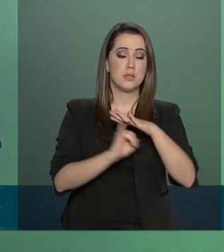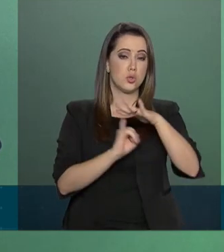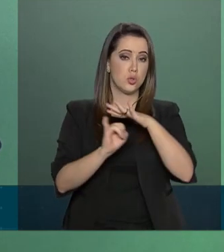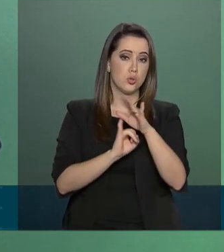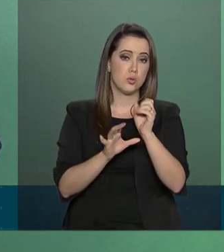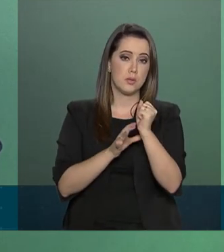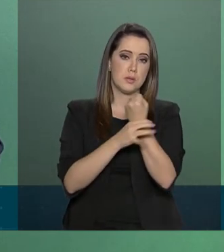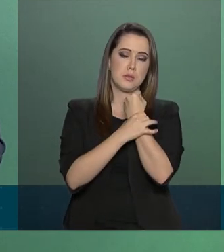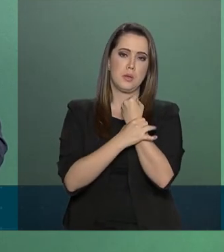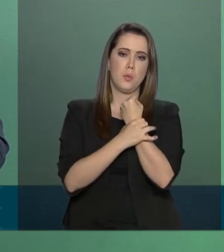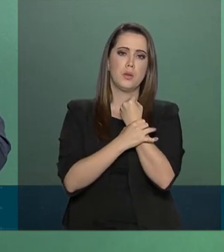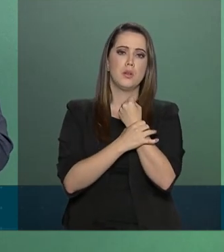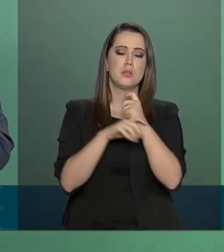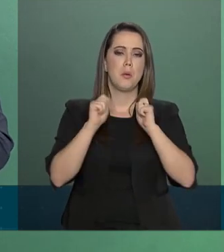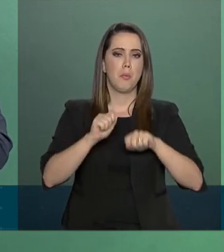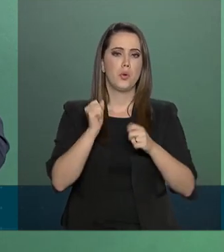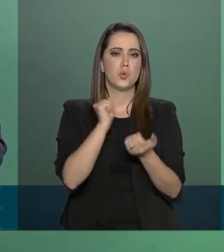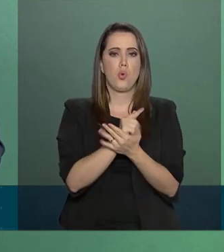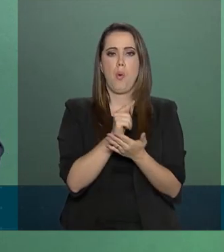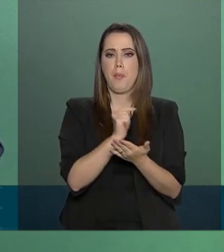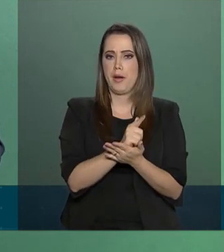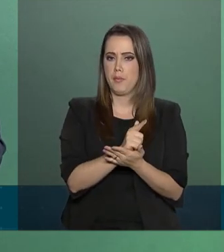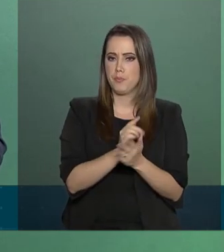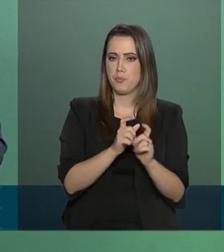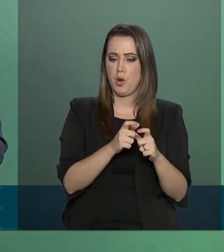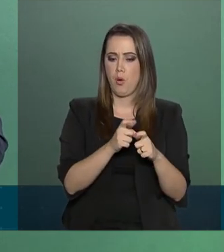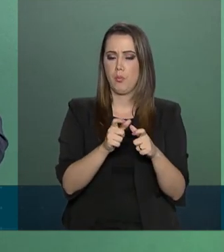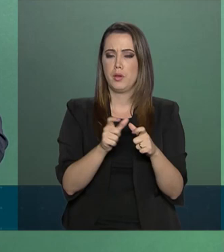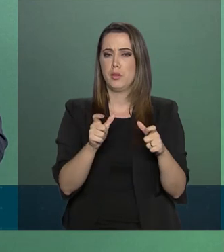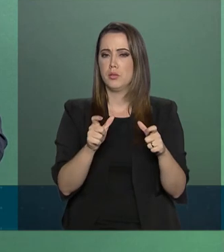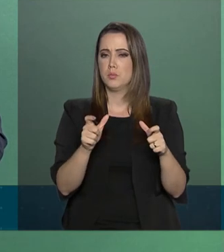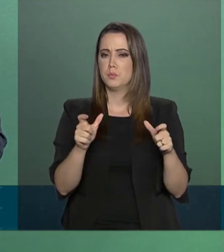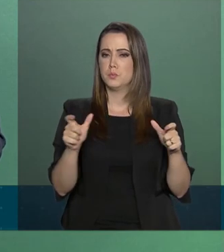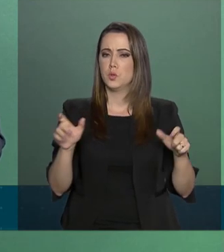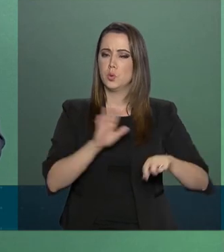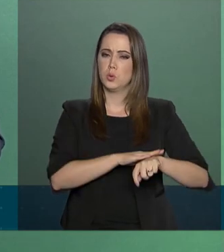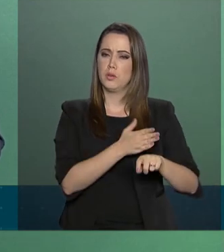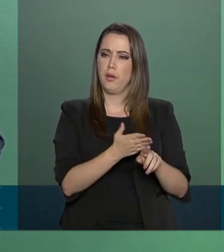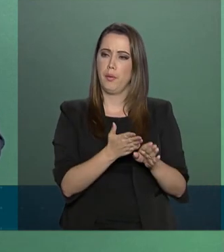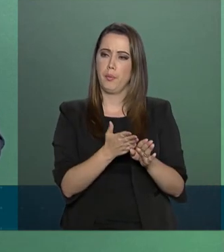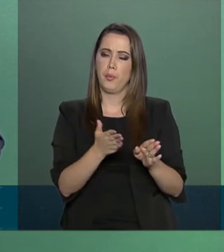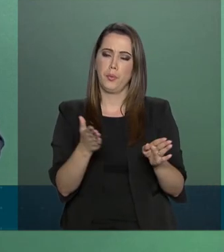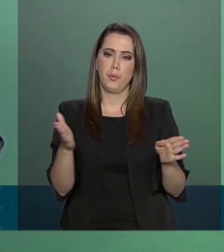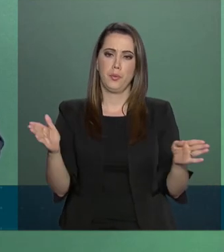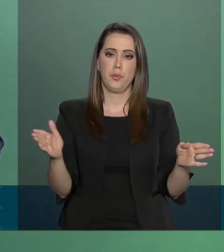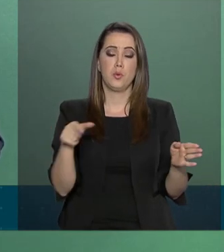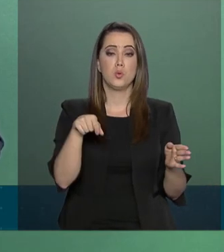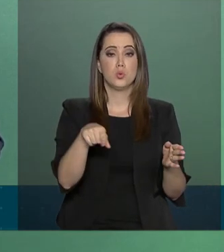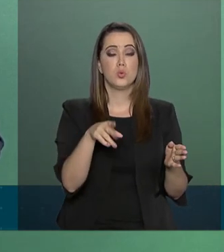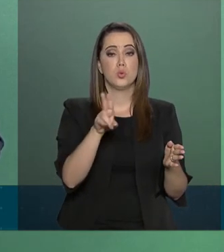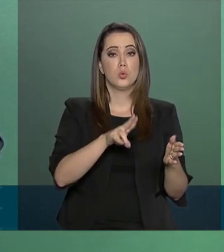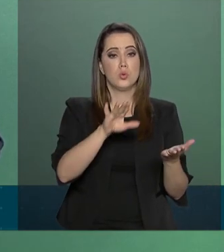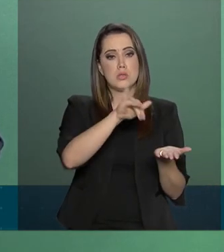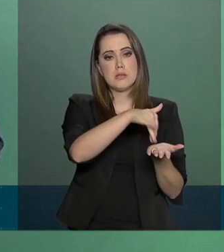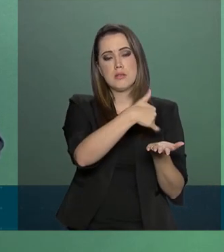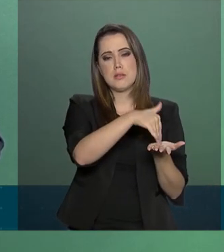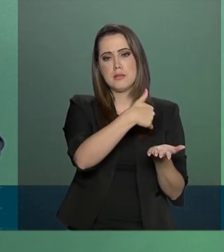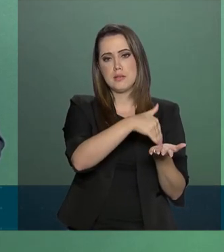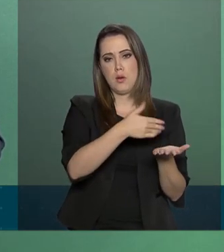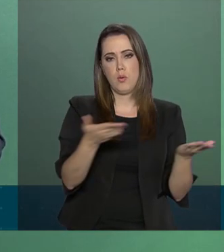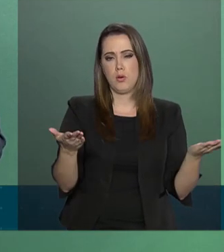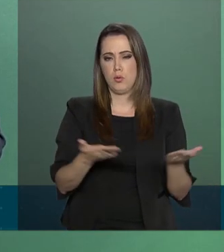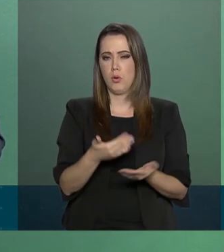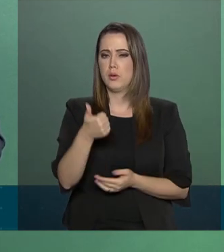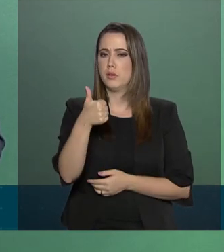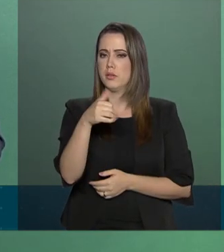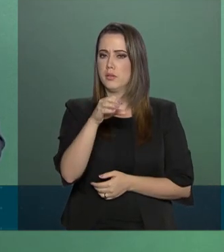adquirir. Aumento do prazo de validade do certificado de registro para 10 anos.